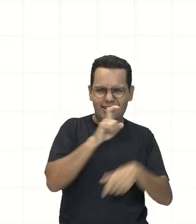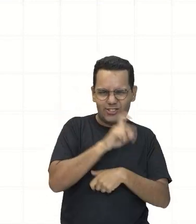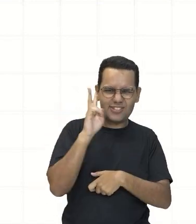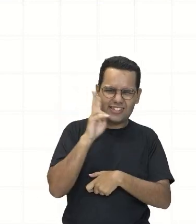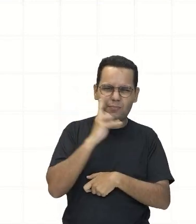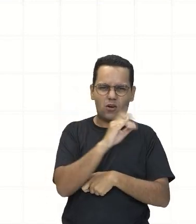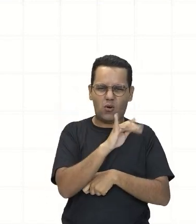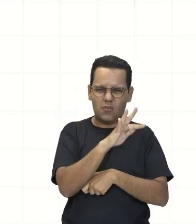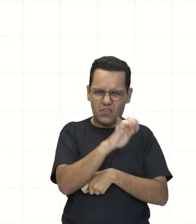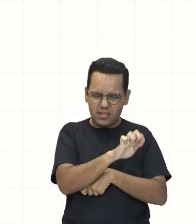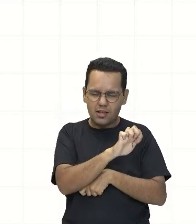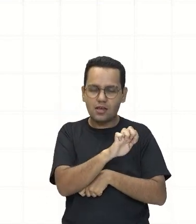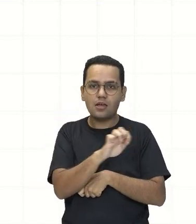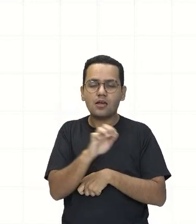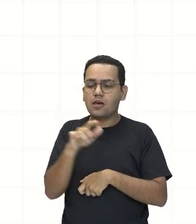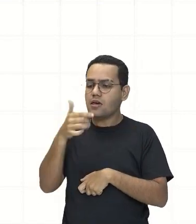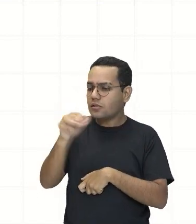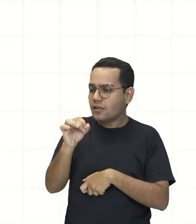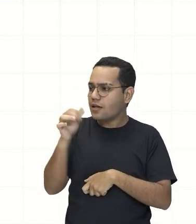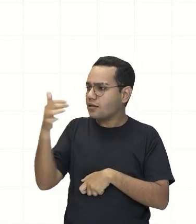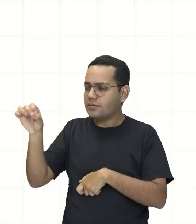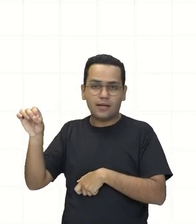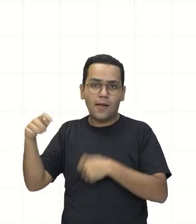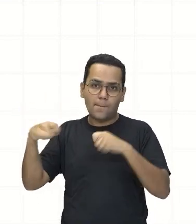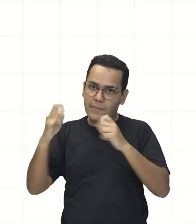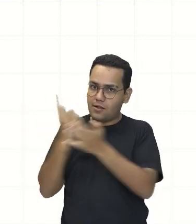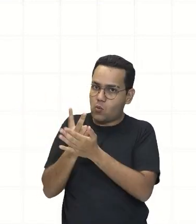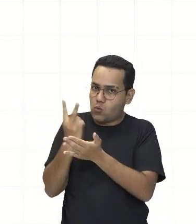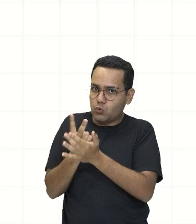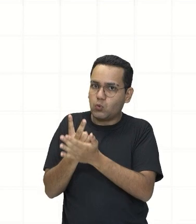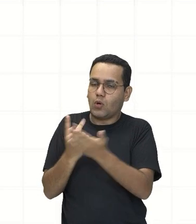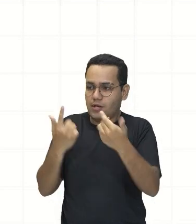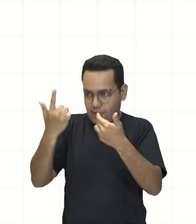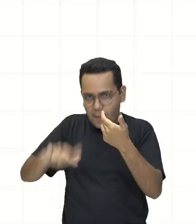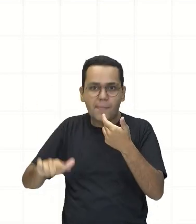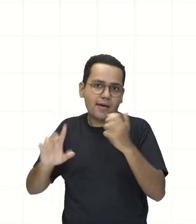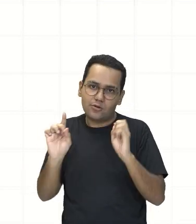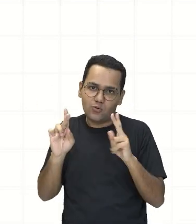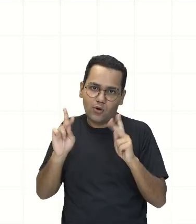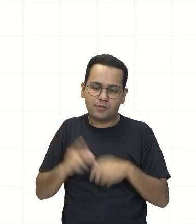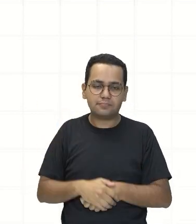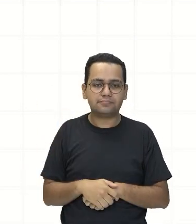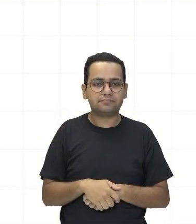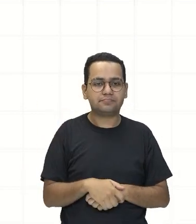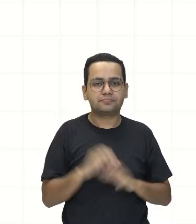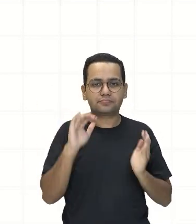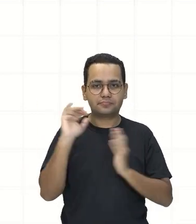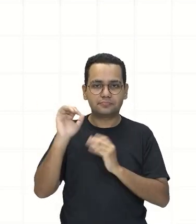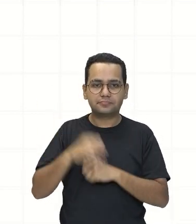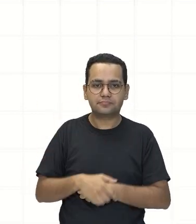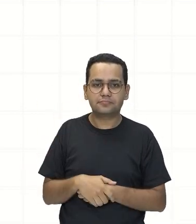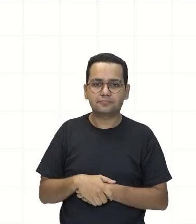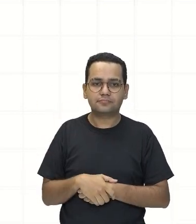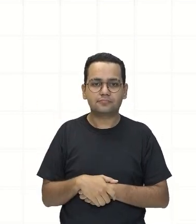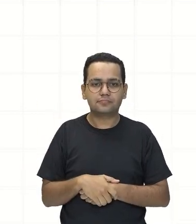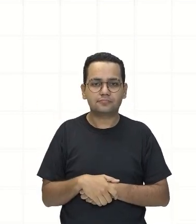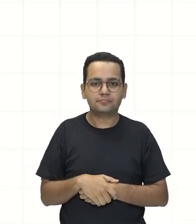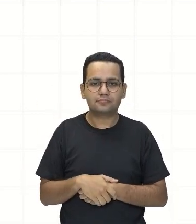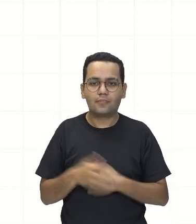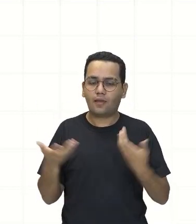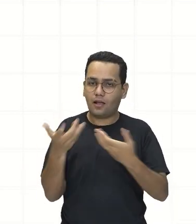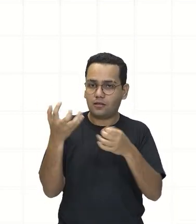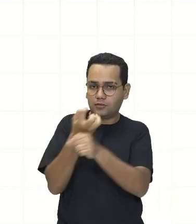Exemplo 1 Vamos efetuar a subtração das notações científicas abaixo O eu quero? Eu